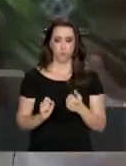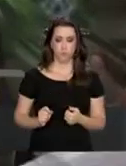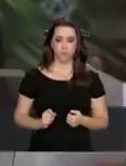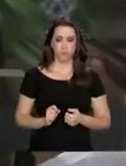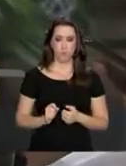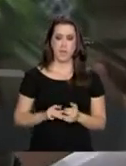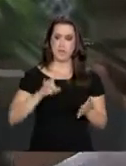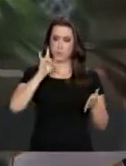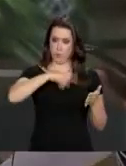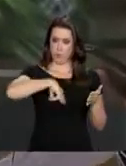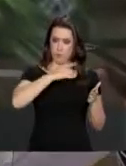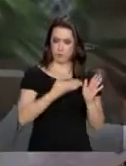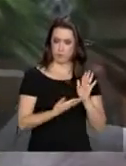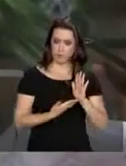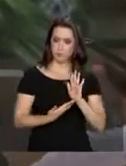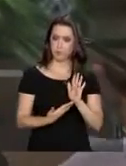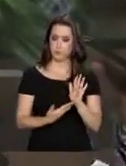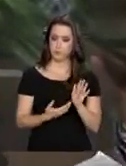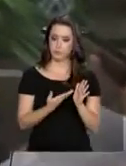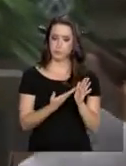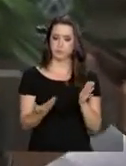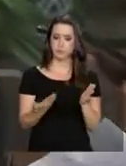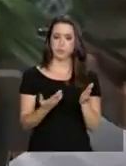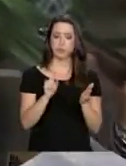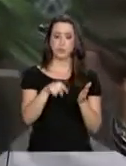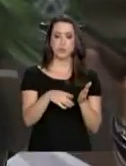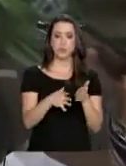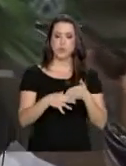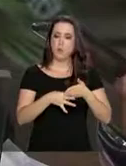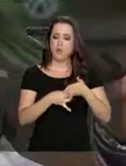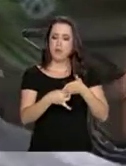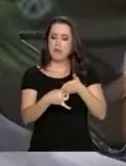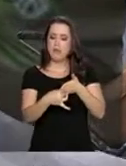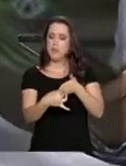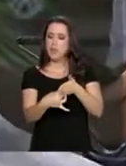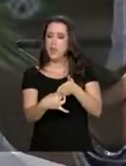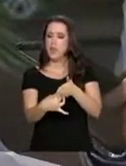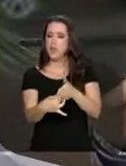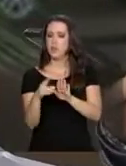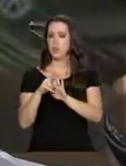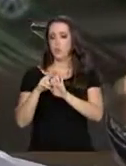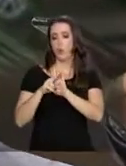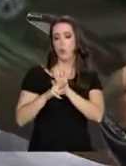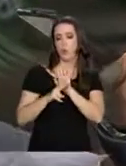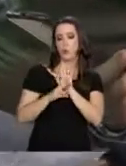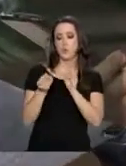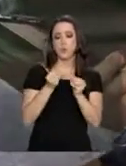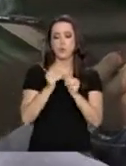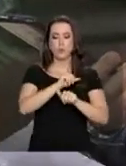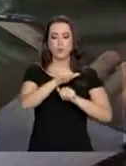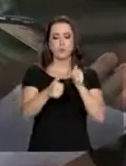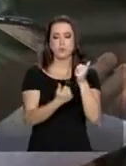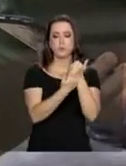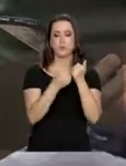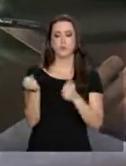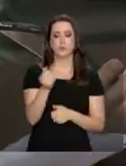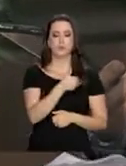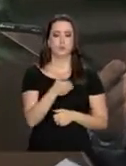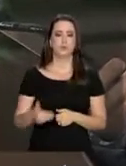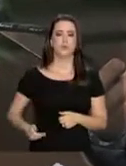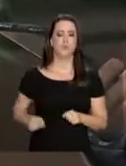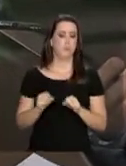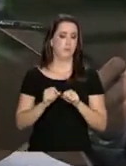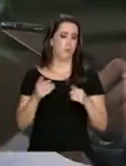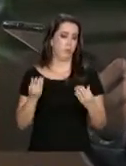Esse documento, ele é um guia para o processo de transição e para o novo governo.